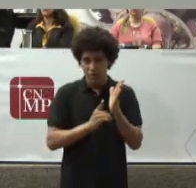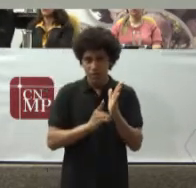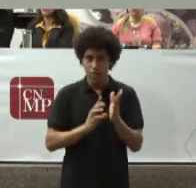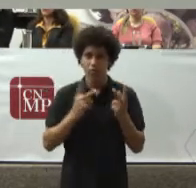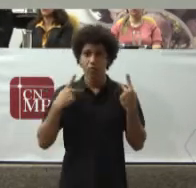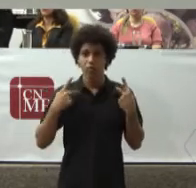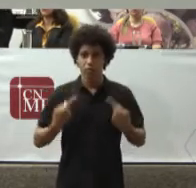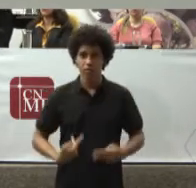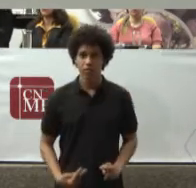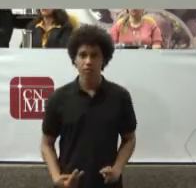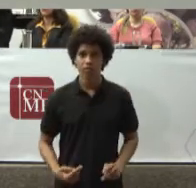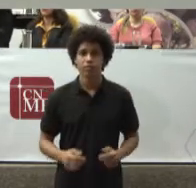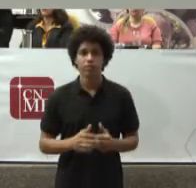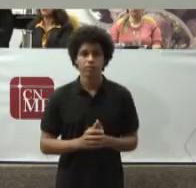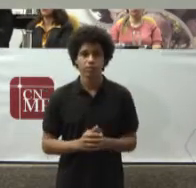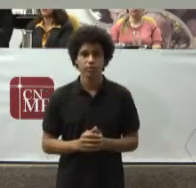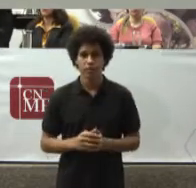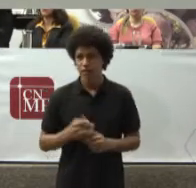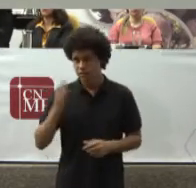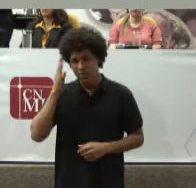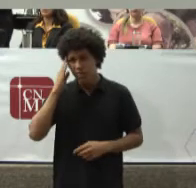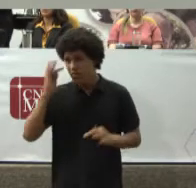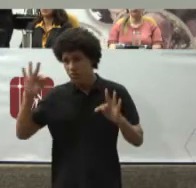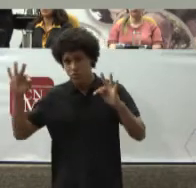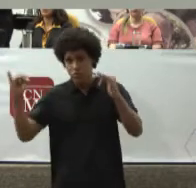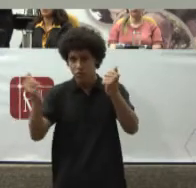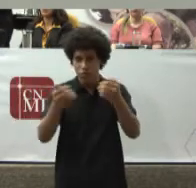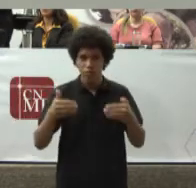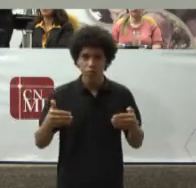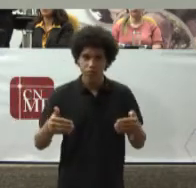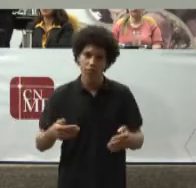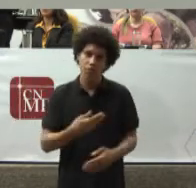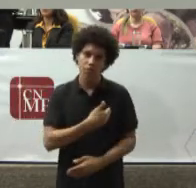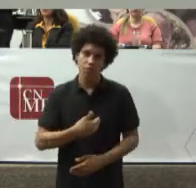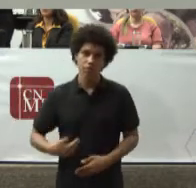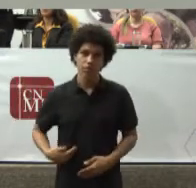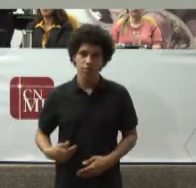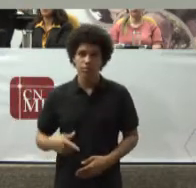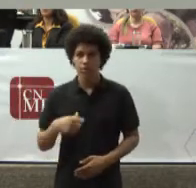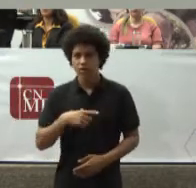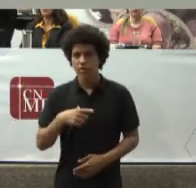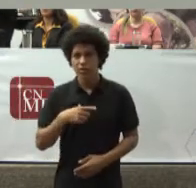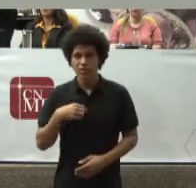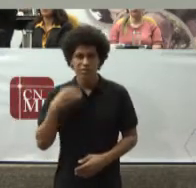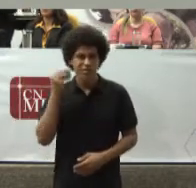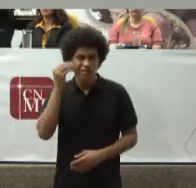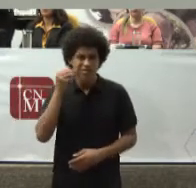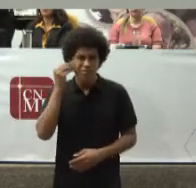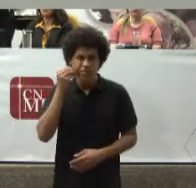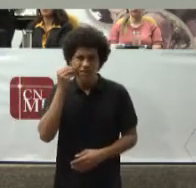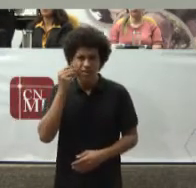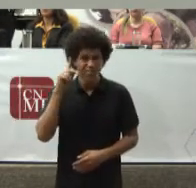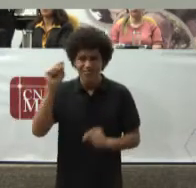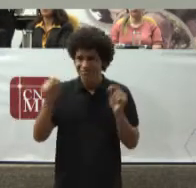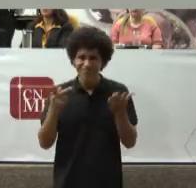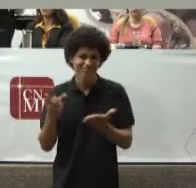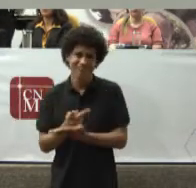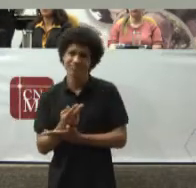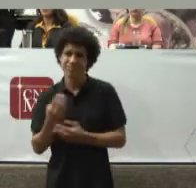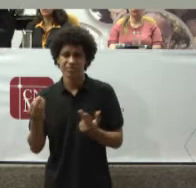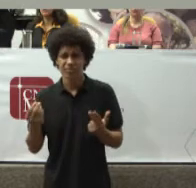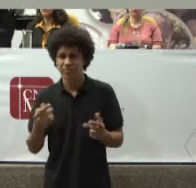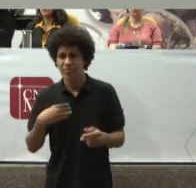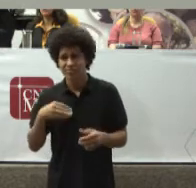sabemos Todos Do Ministério Público Que temos Experiências Frustradas No ajuizamento De ações Civis